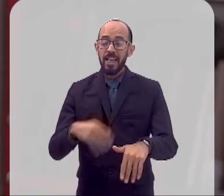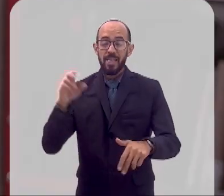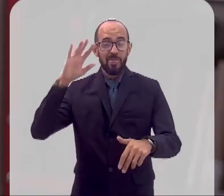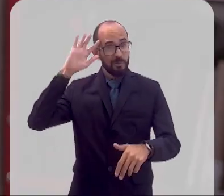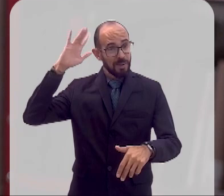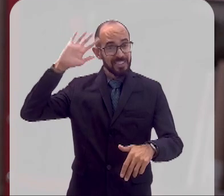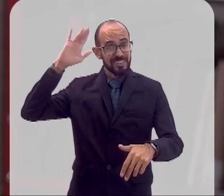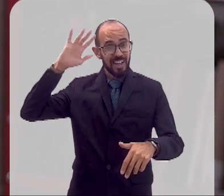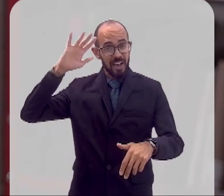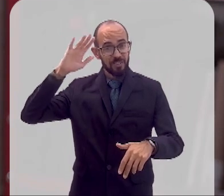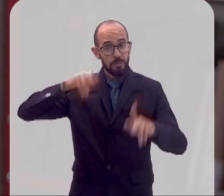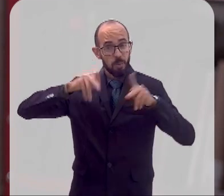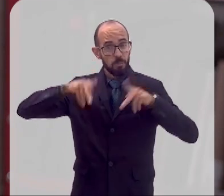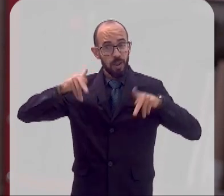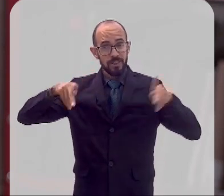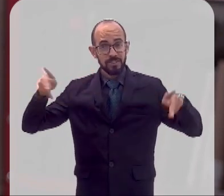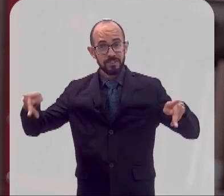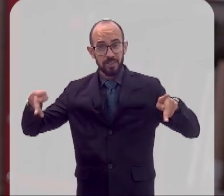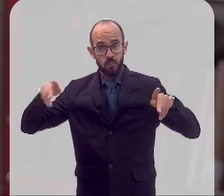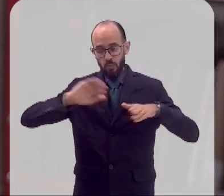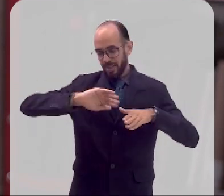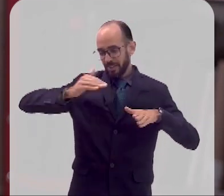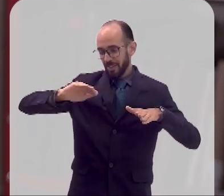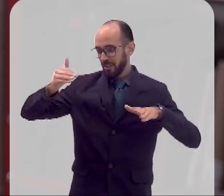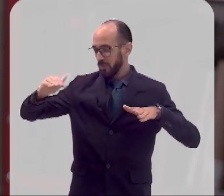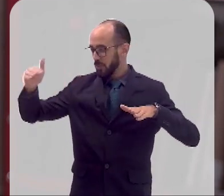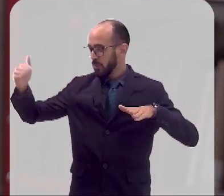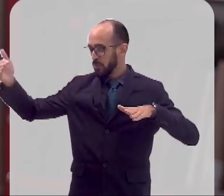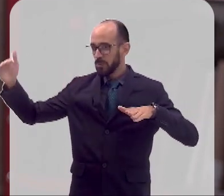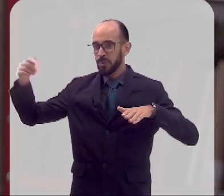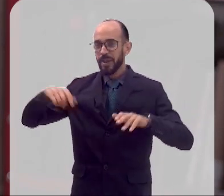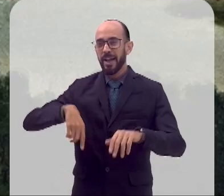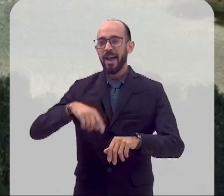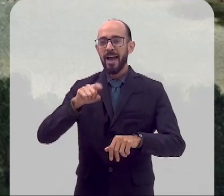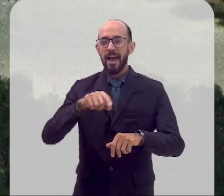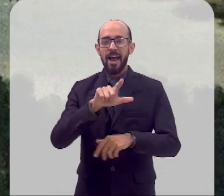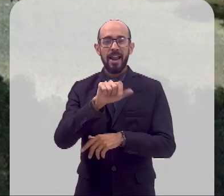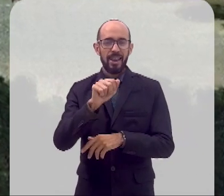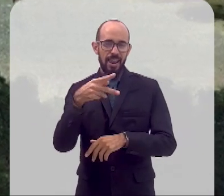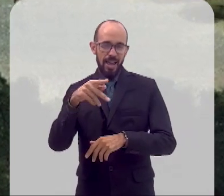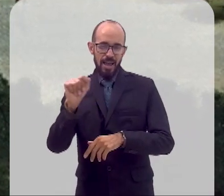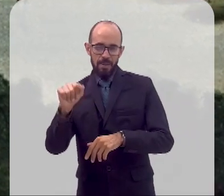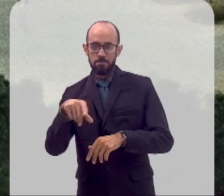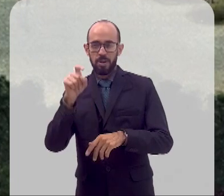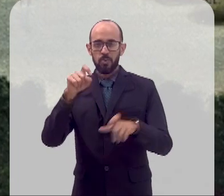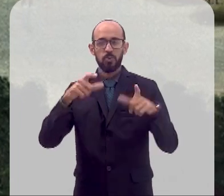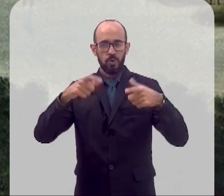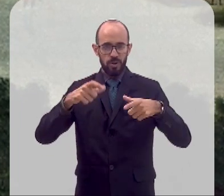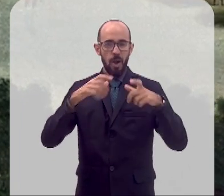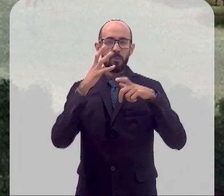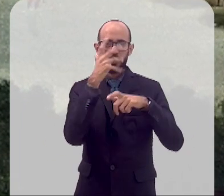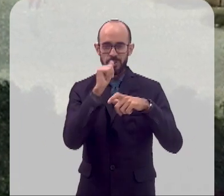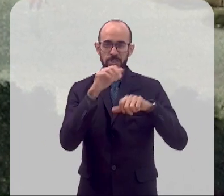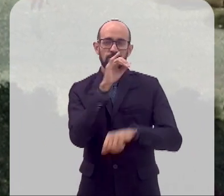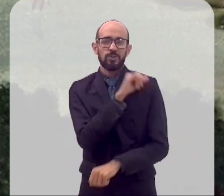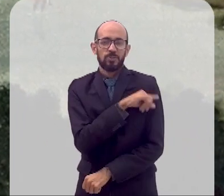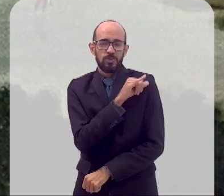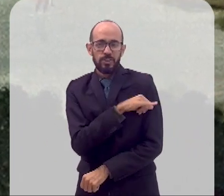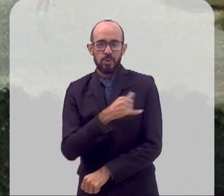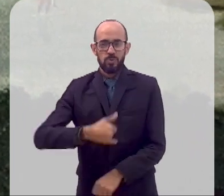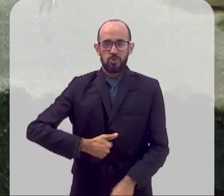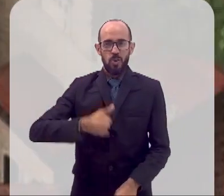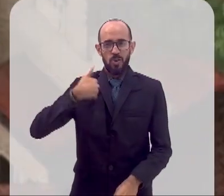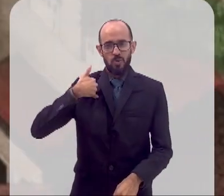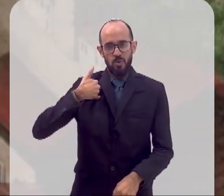No imaginário popular, o aqueduto, ele não é um aqueduto, né? Ele é os Arcos da Lapa e ele é um cartão postal do Rio de Janeiro, ele é um motivo de